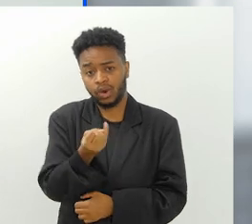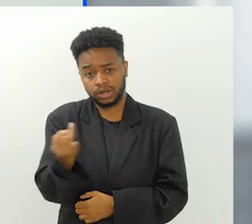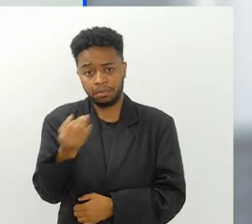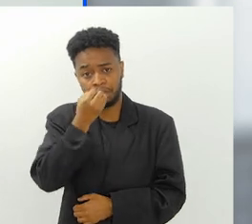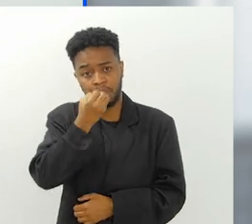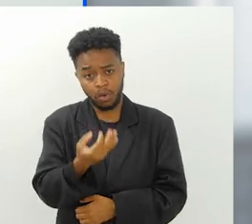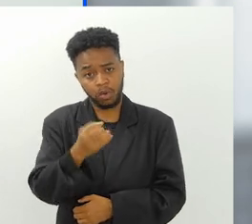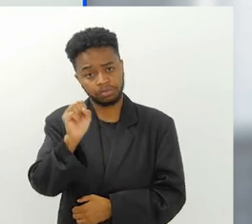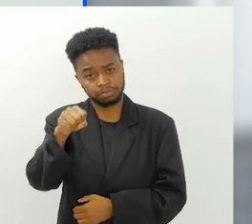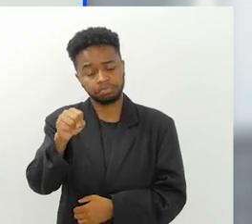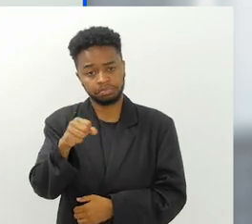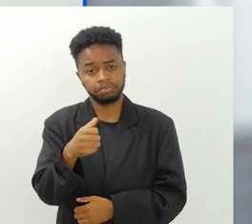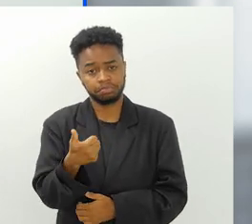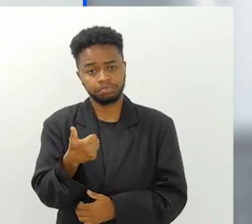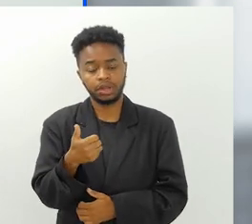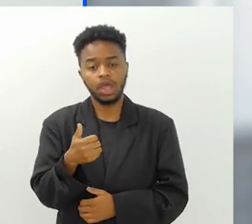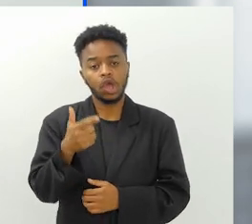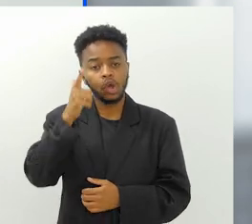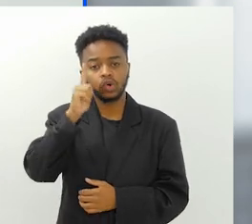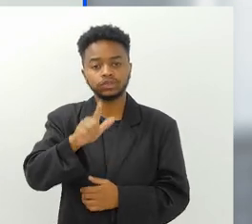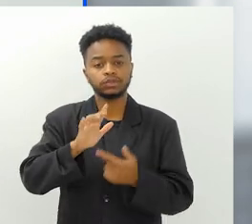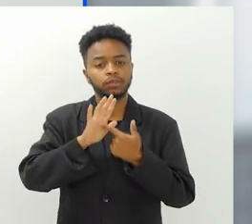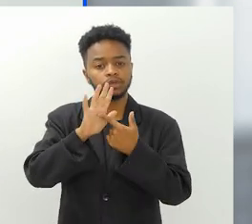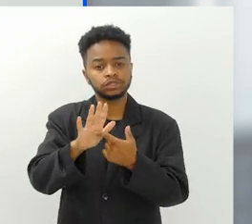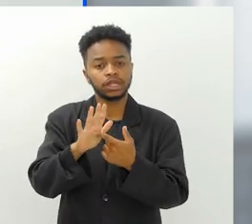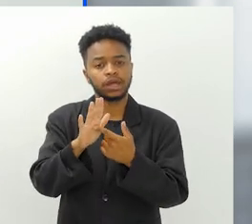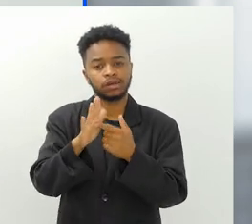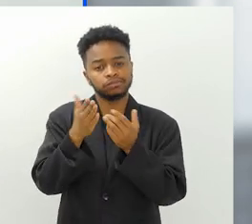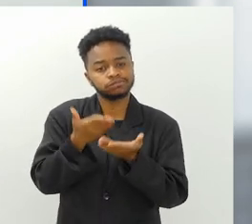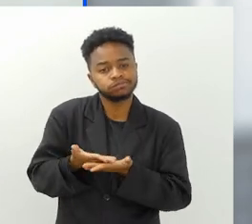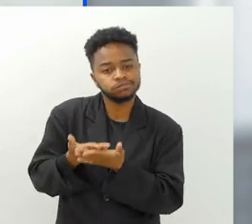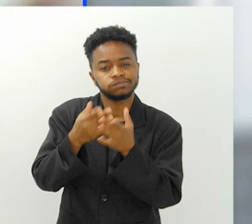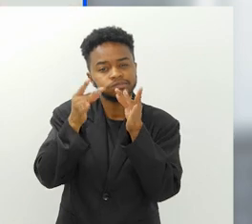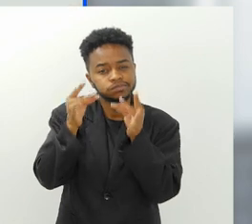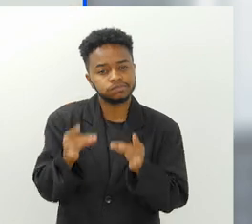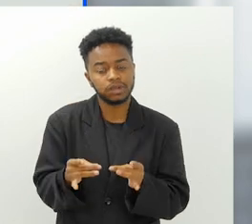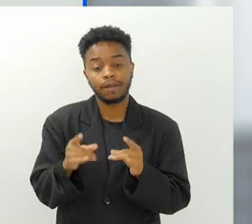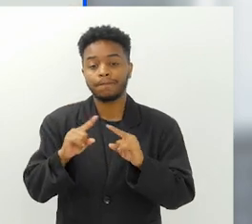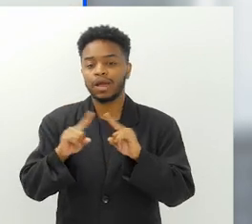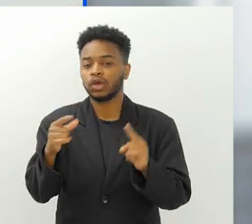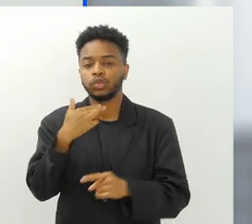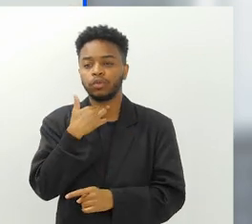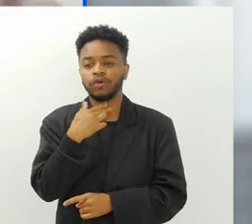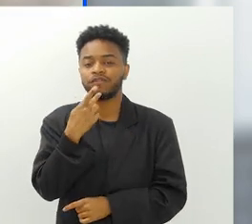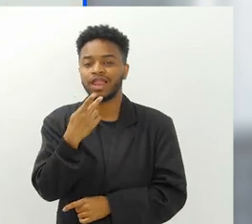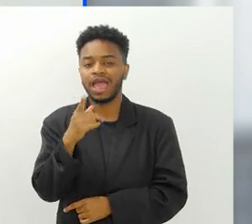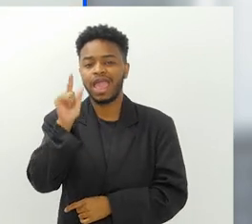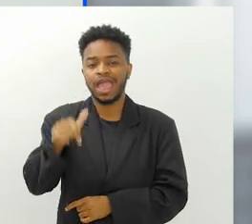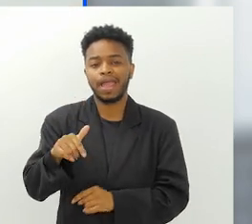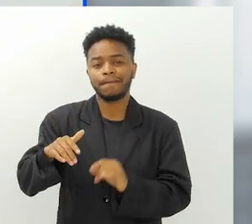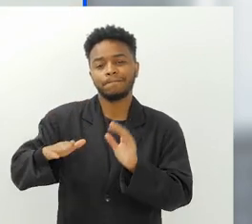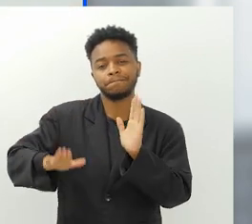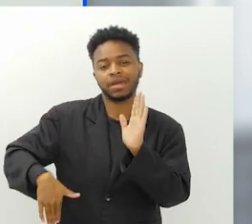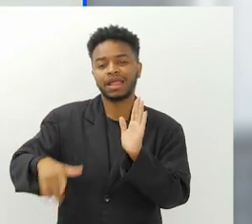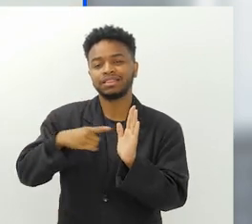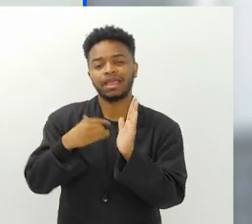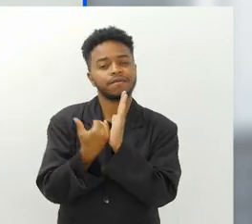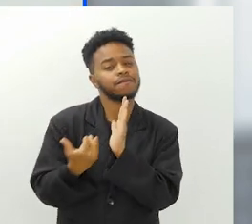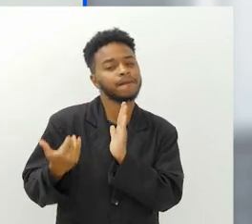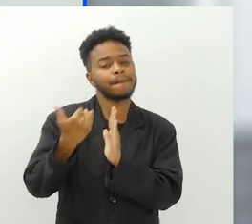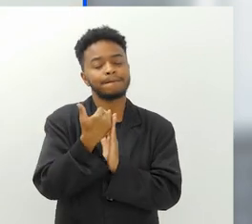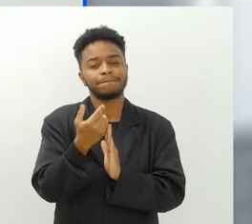número, com certeza, que dá essa robustez no estudo. Porém, assim, eu não posso te garantir que é a praia que a gente encontrou mais